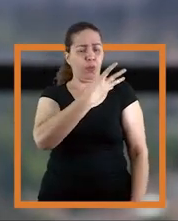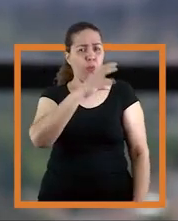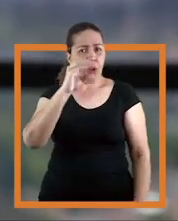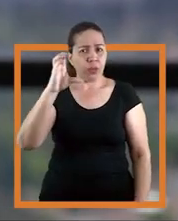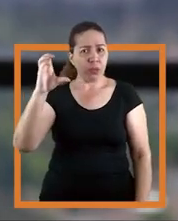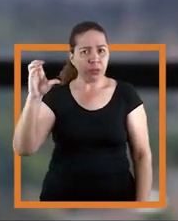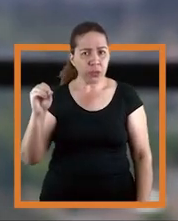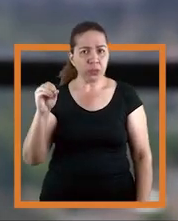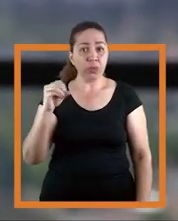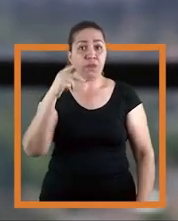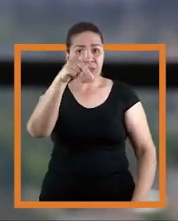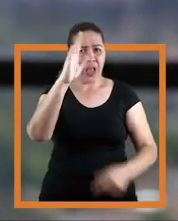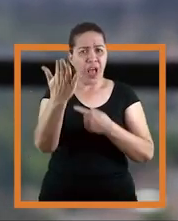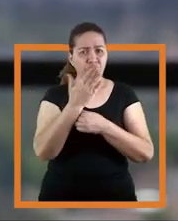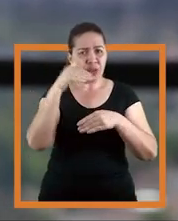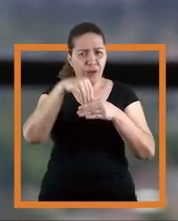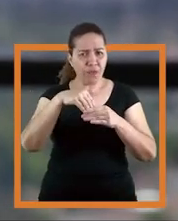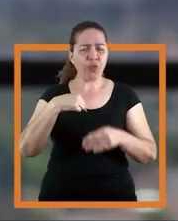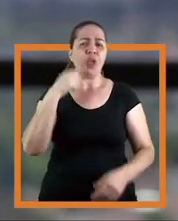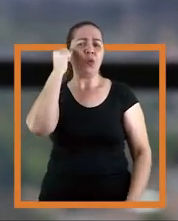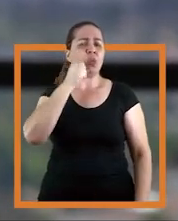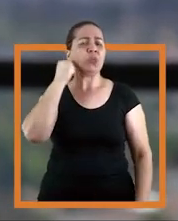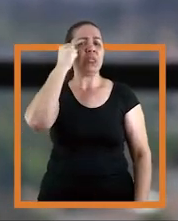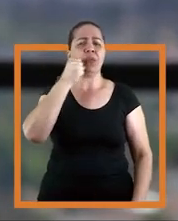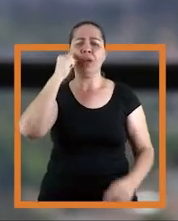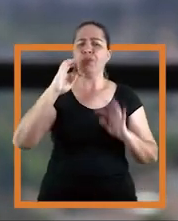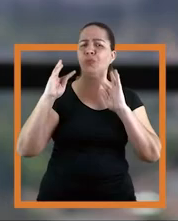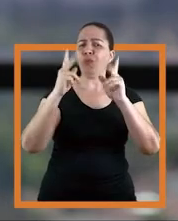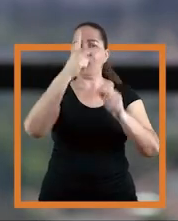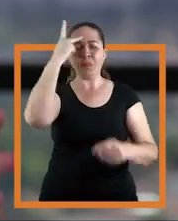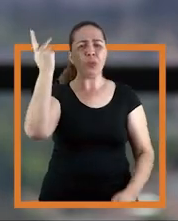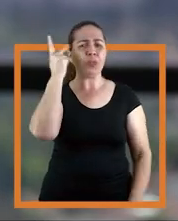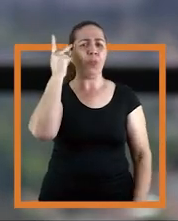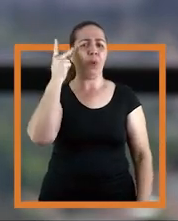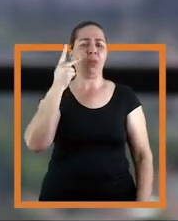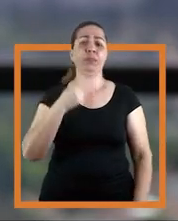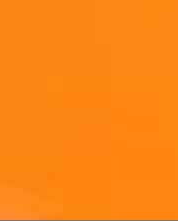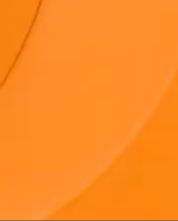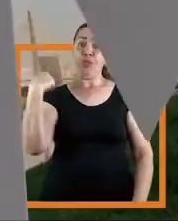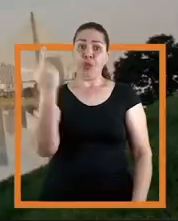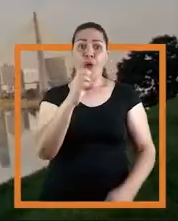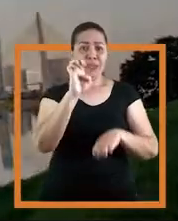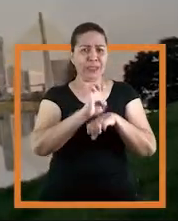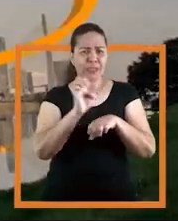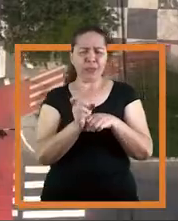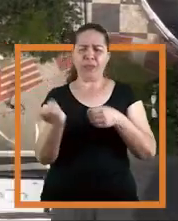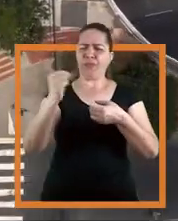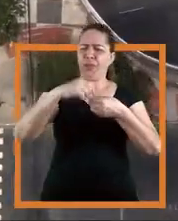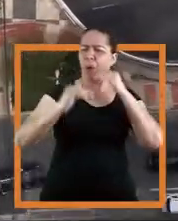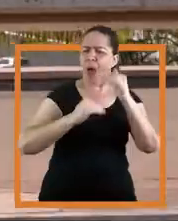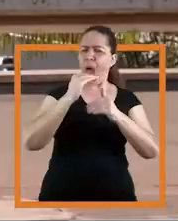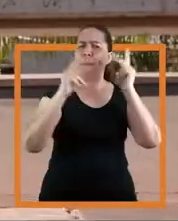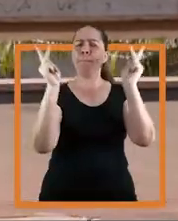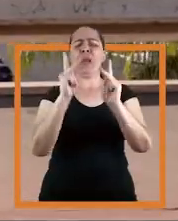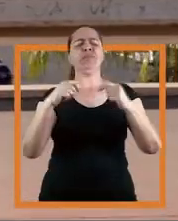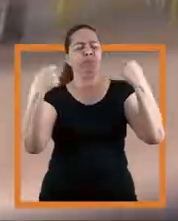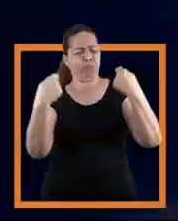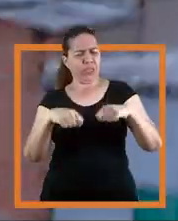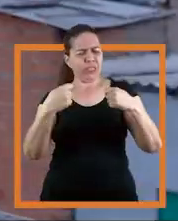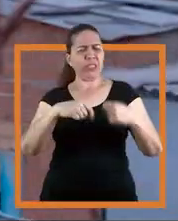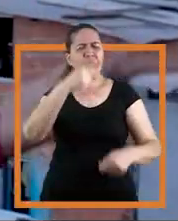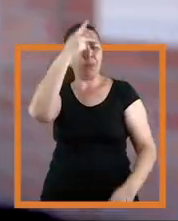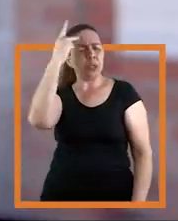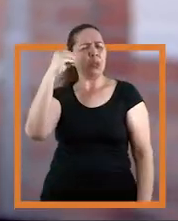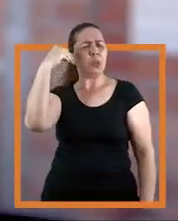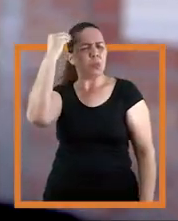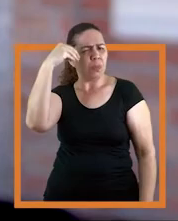é 400 e com o seu voto eu serei o senador de todos os paulistas. Para o nosso Estado voltar a crescer em paz,